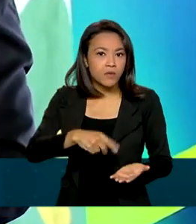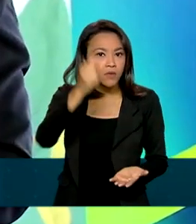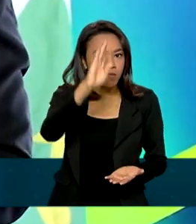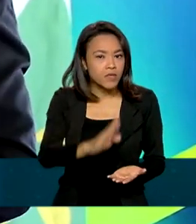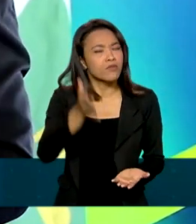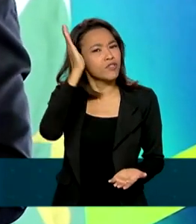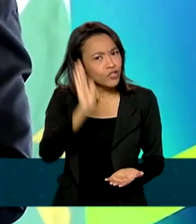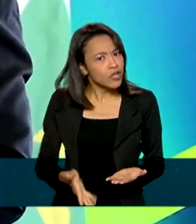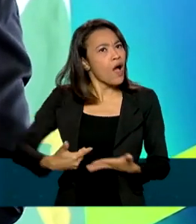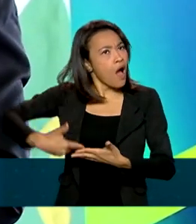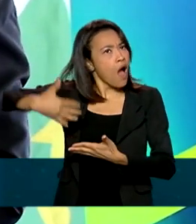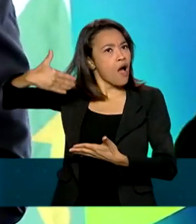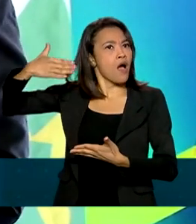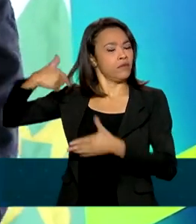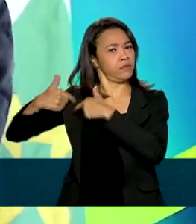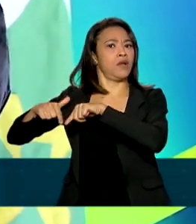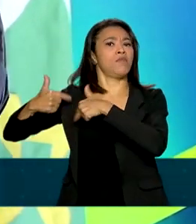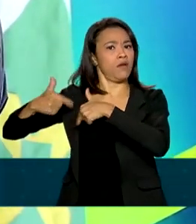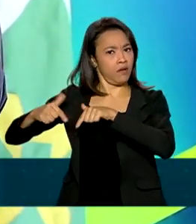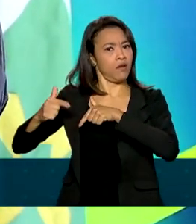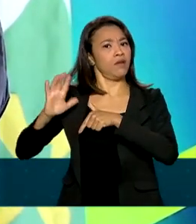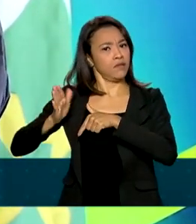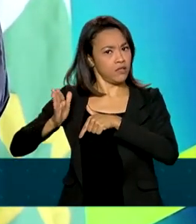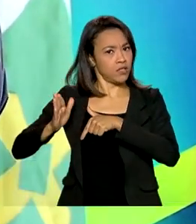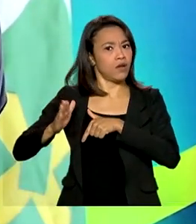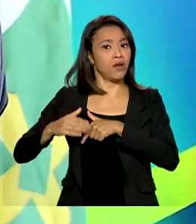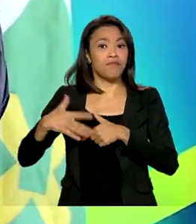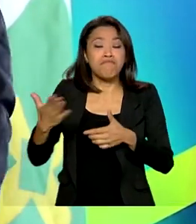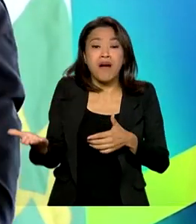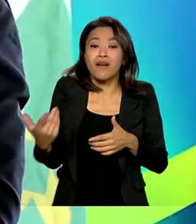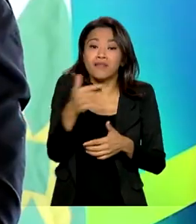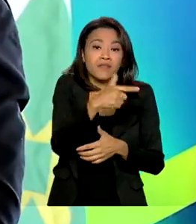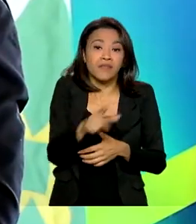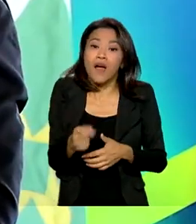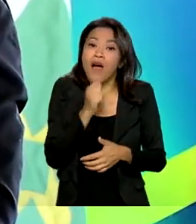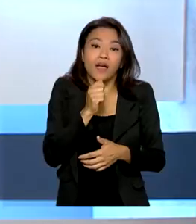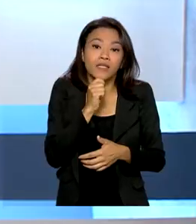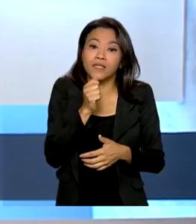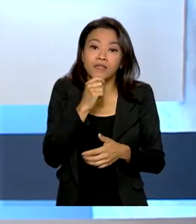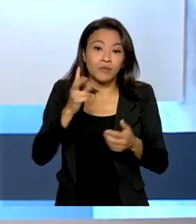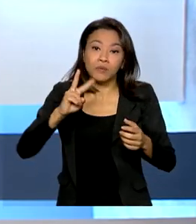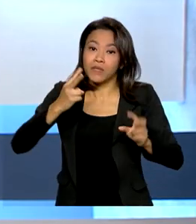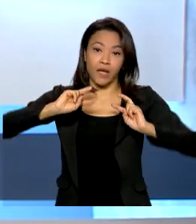trabalha no mercado náutico e vive à margem da formalidade.